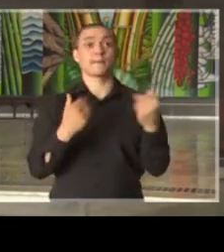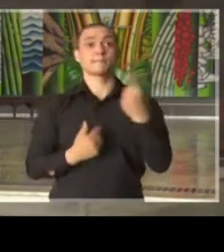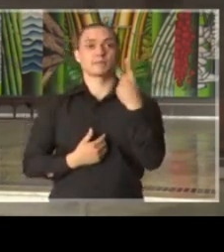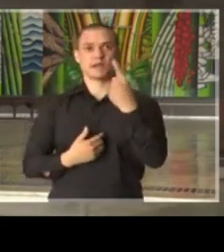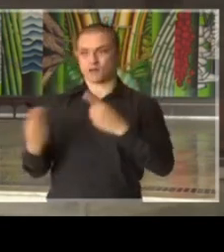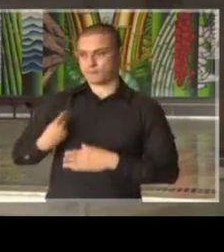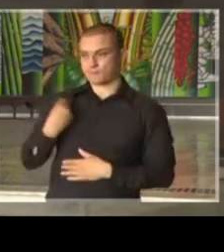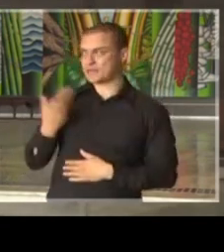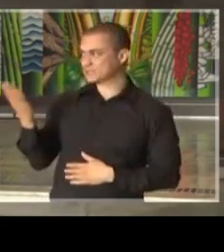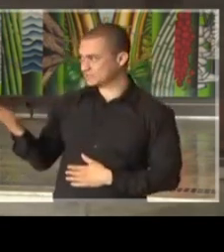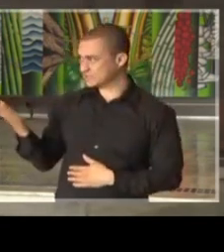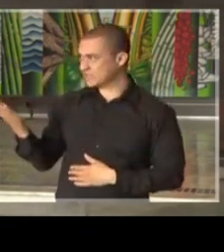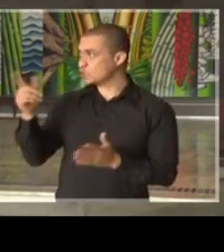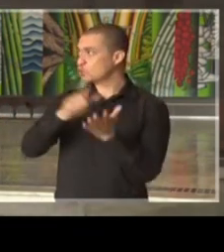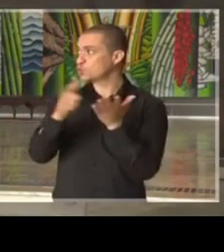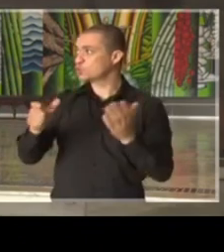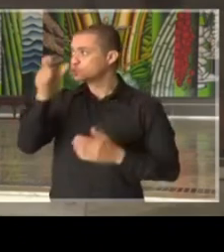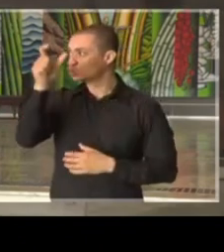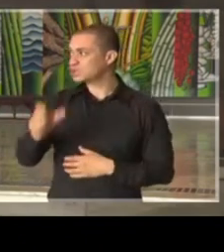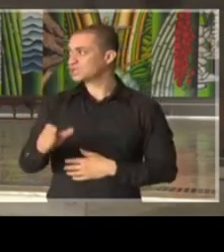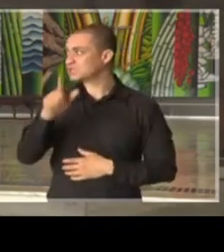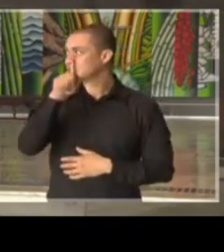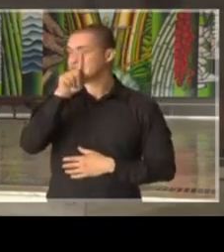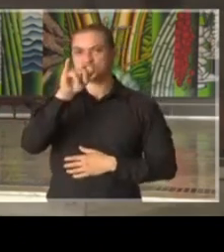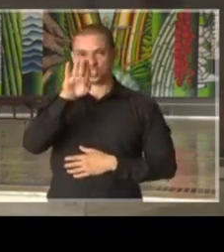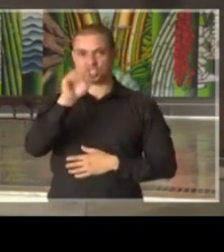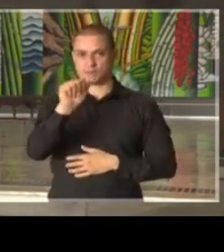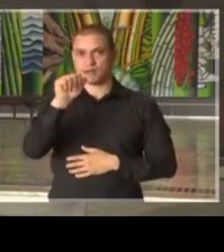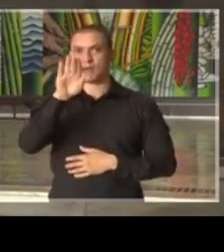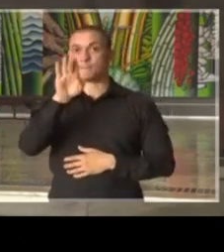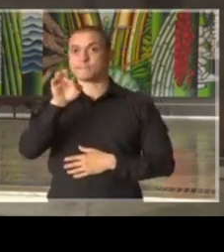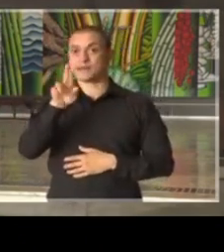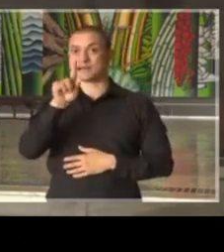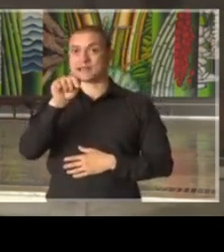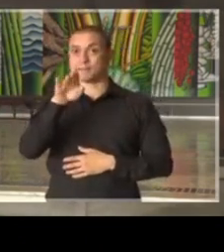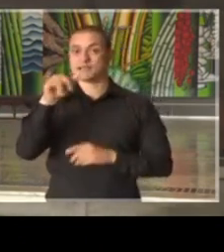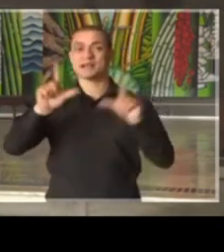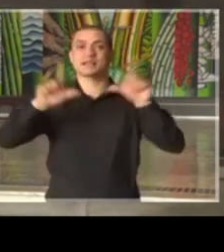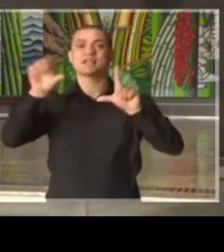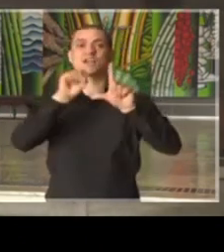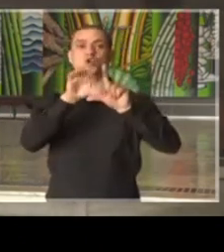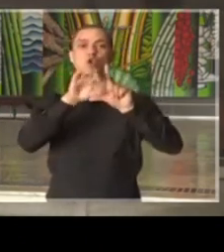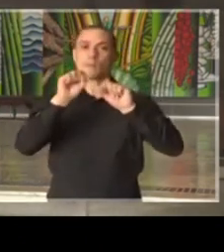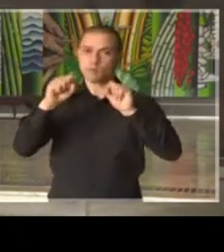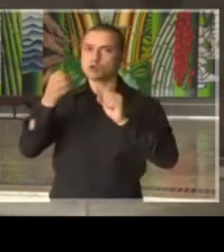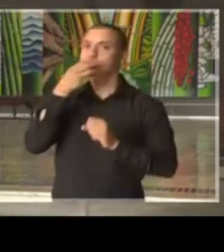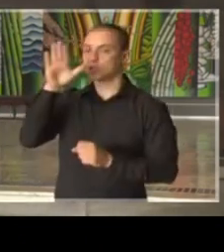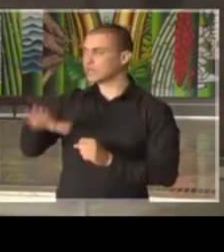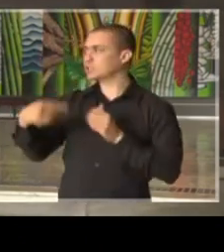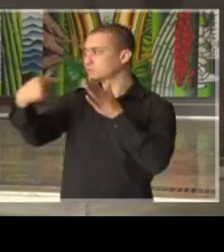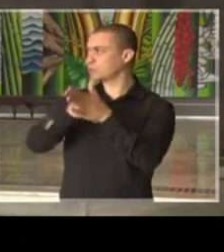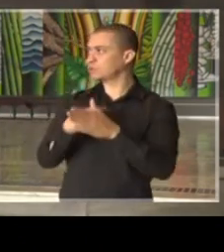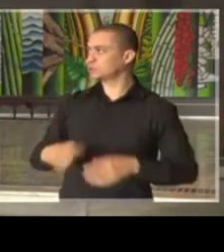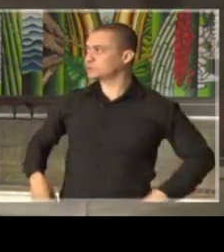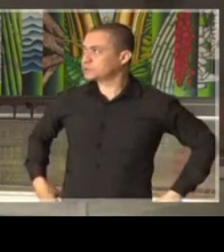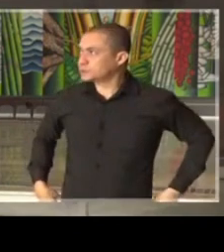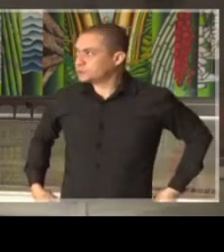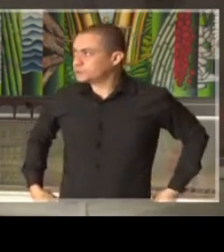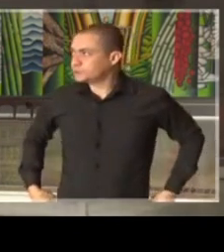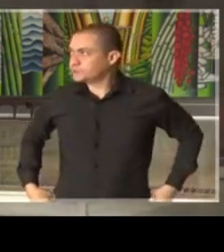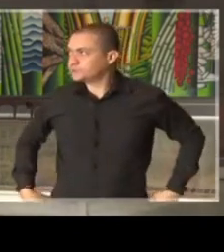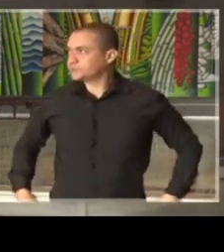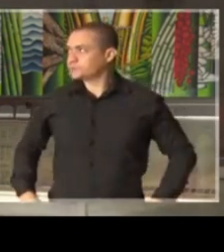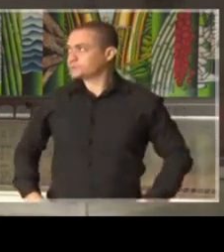presencialmente, jornalista Giba Mergamin, da TV Globo. Giba, boa tarde, sua pergunta, por favor.